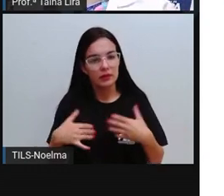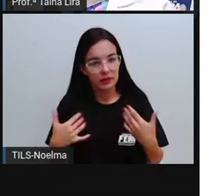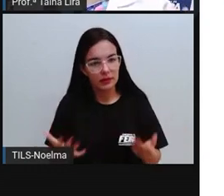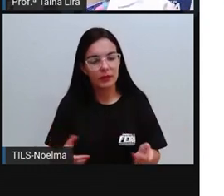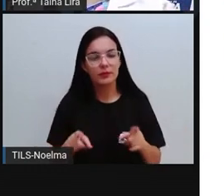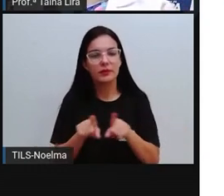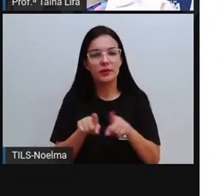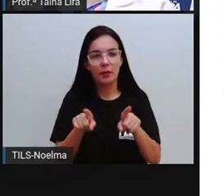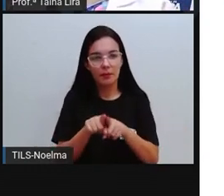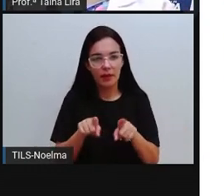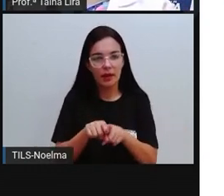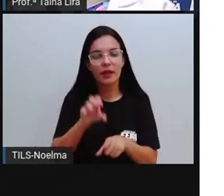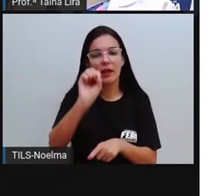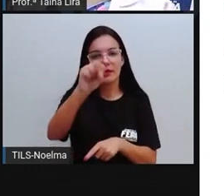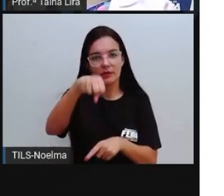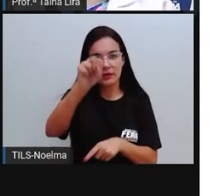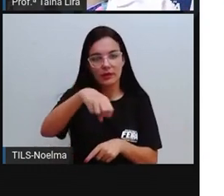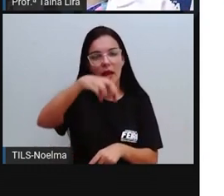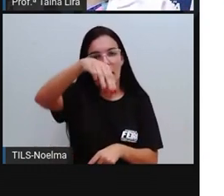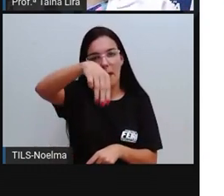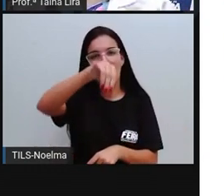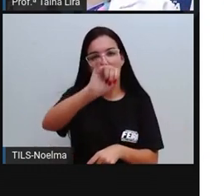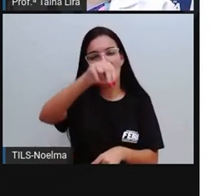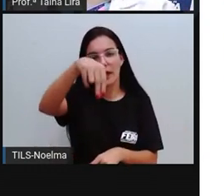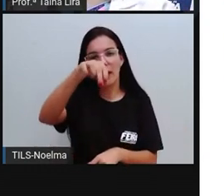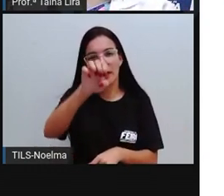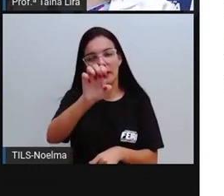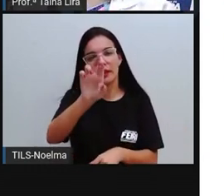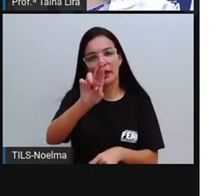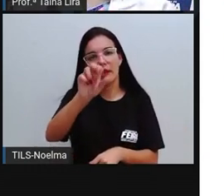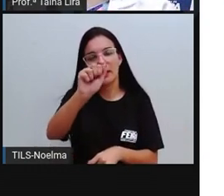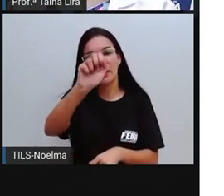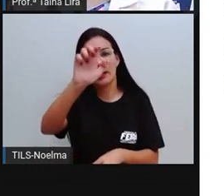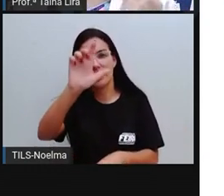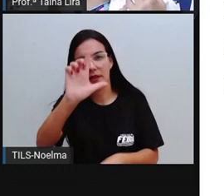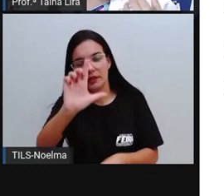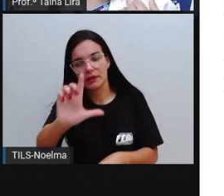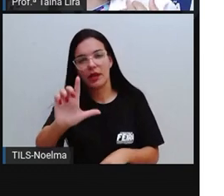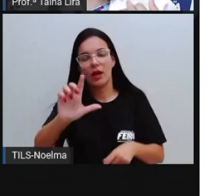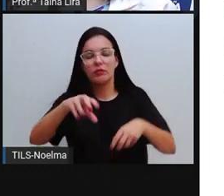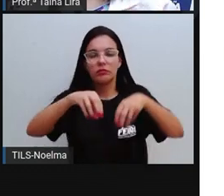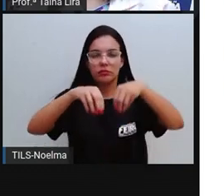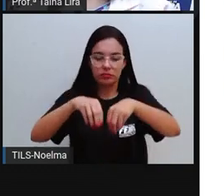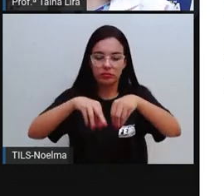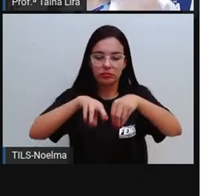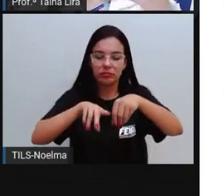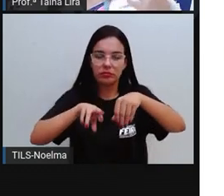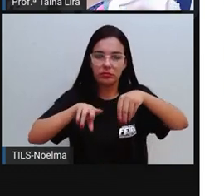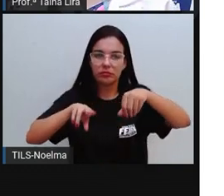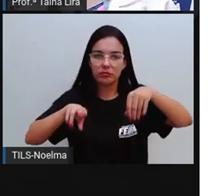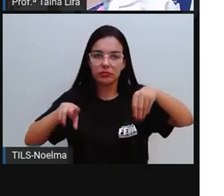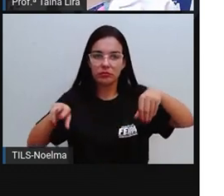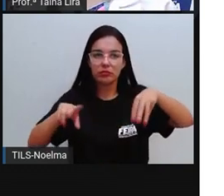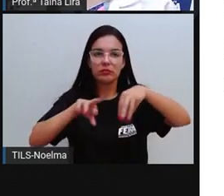preciosas também, né, o diamante é uma dessas pedras preciosas, como a Pró trouxe aqui na imagem,